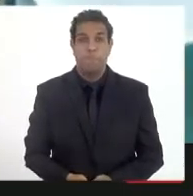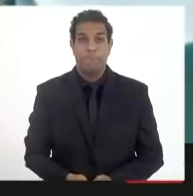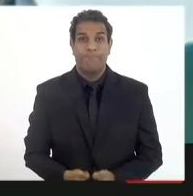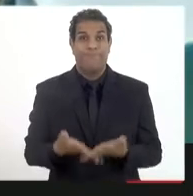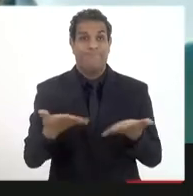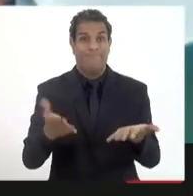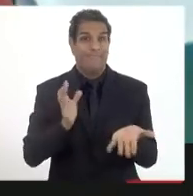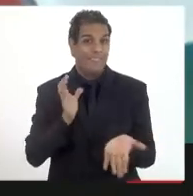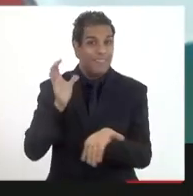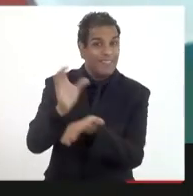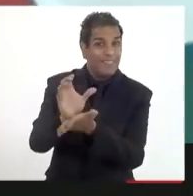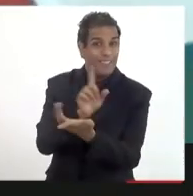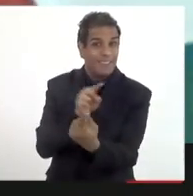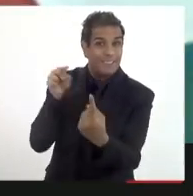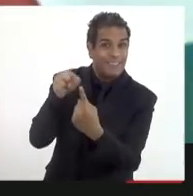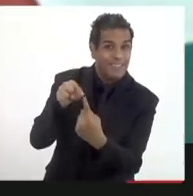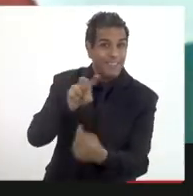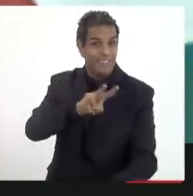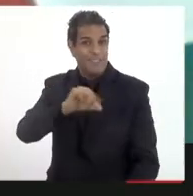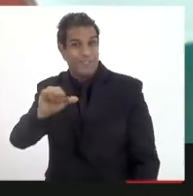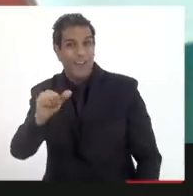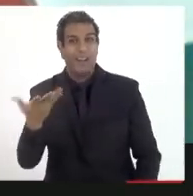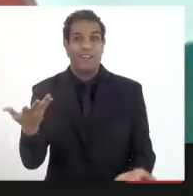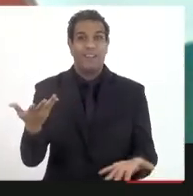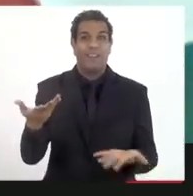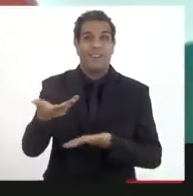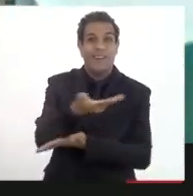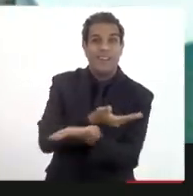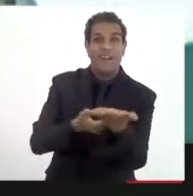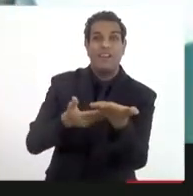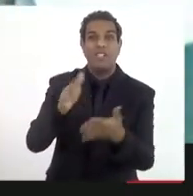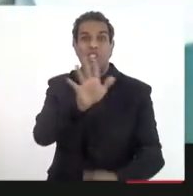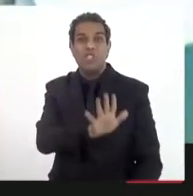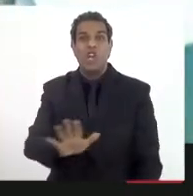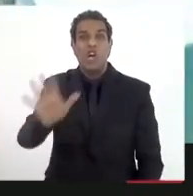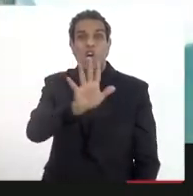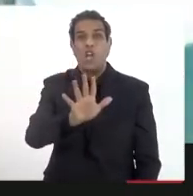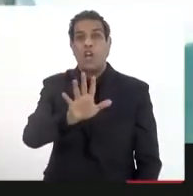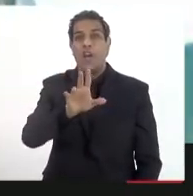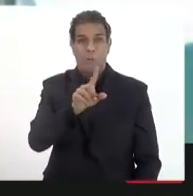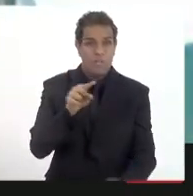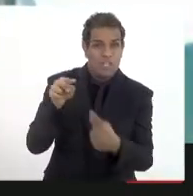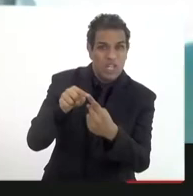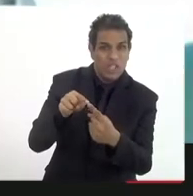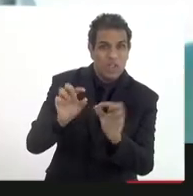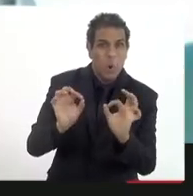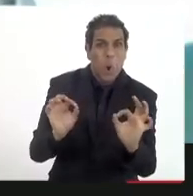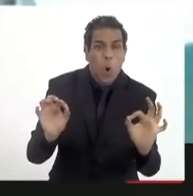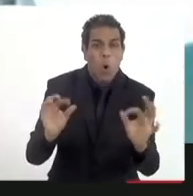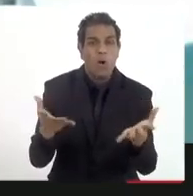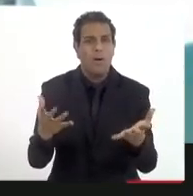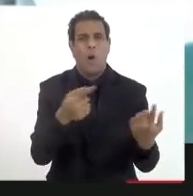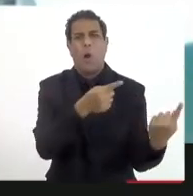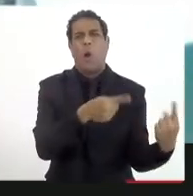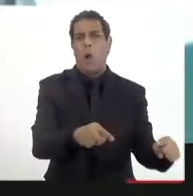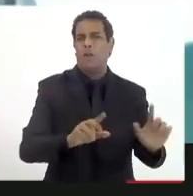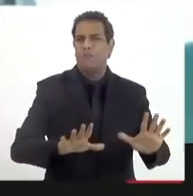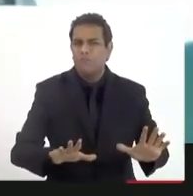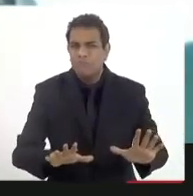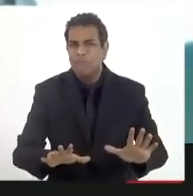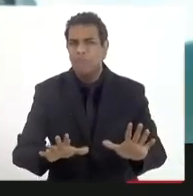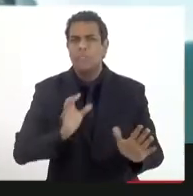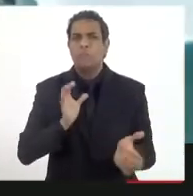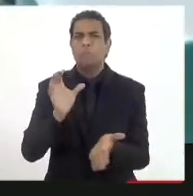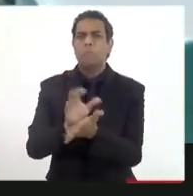esse fundo vai ser um fundo que vai ter de renda universal? Não acredito que seja a finalidade dele. Nada contra, só a favor da renda